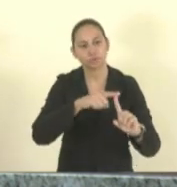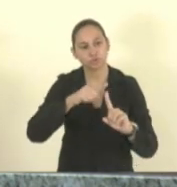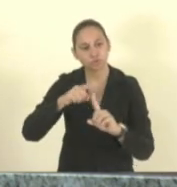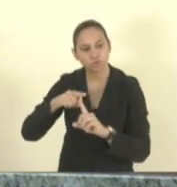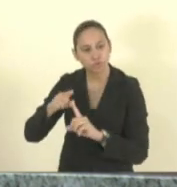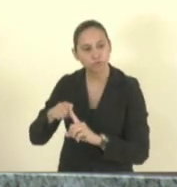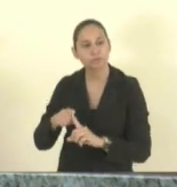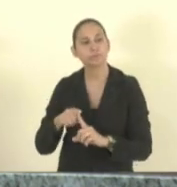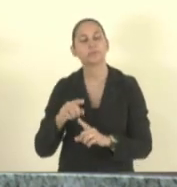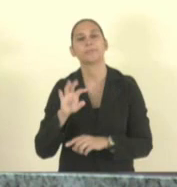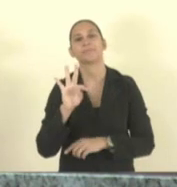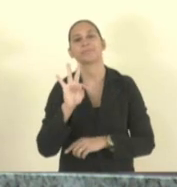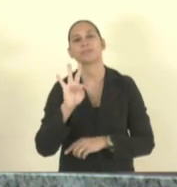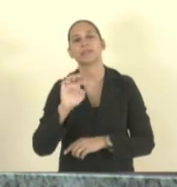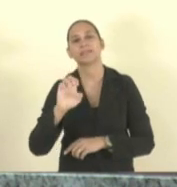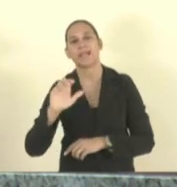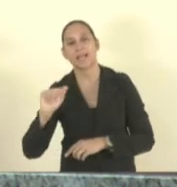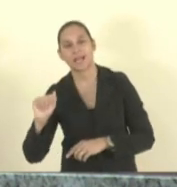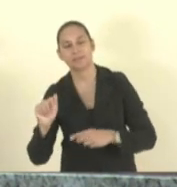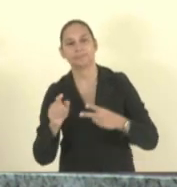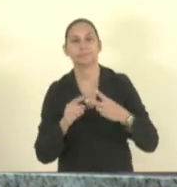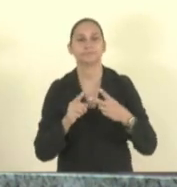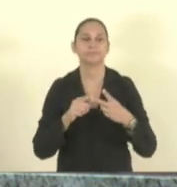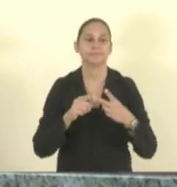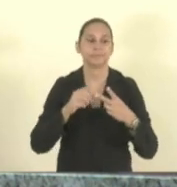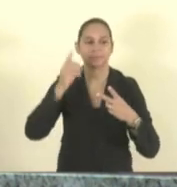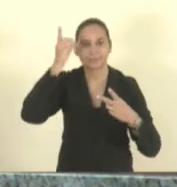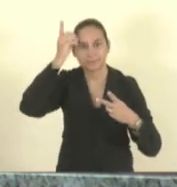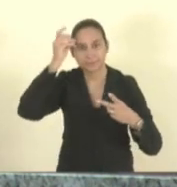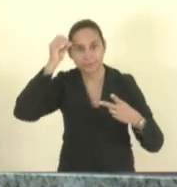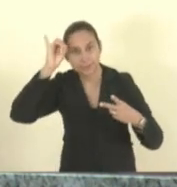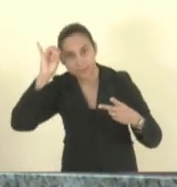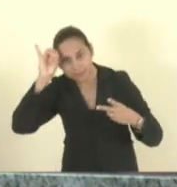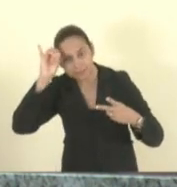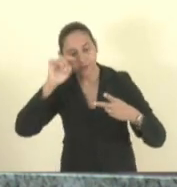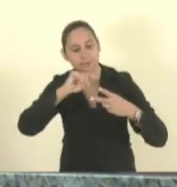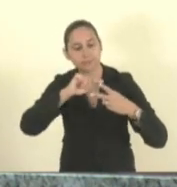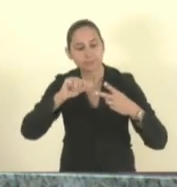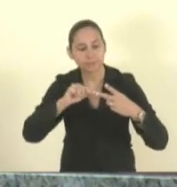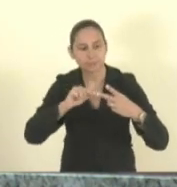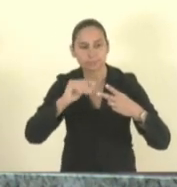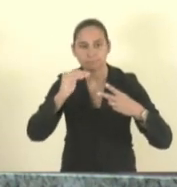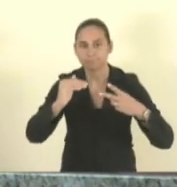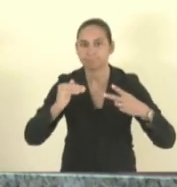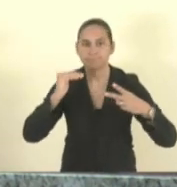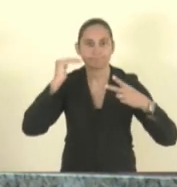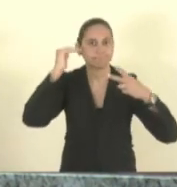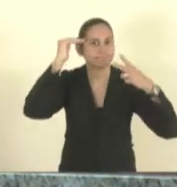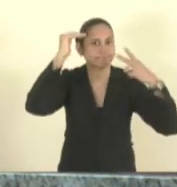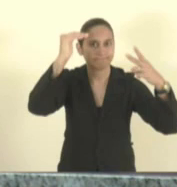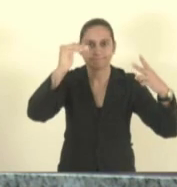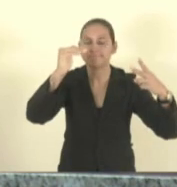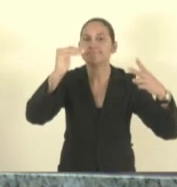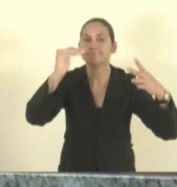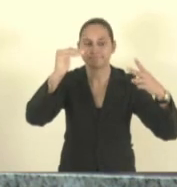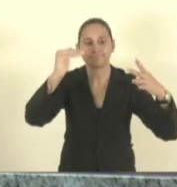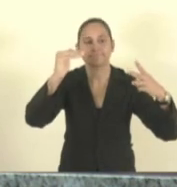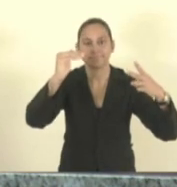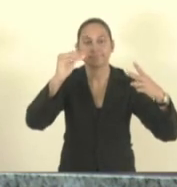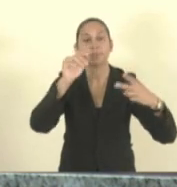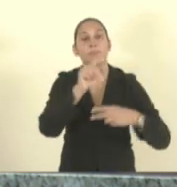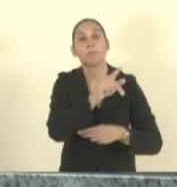e a deficiência intelectual ela sobrepõe todas as demais deficiências então os